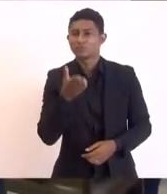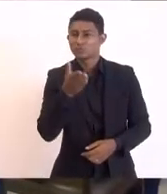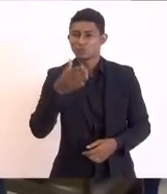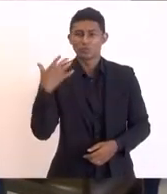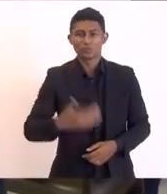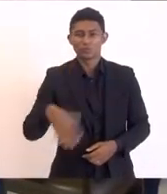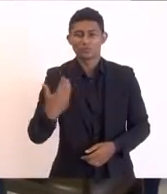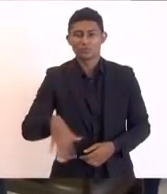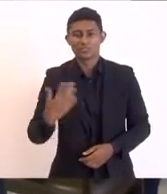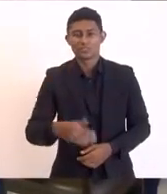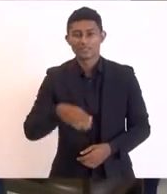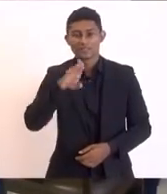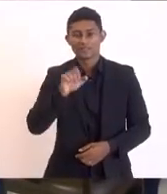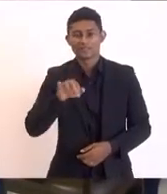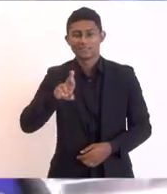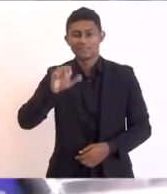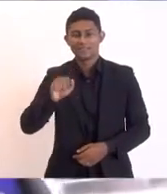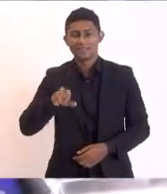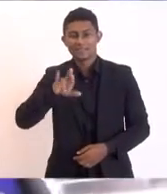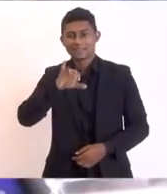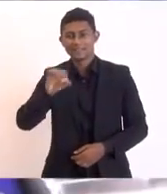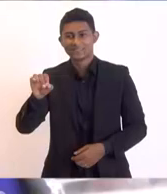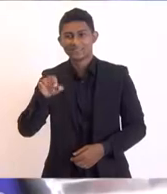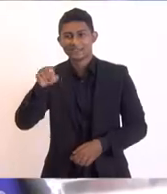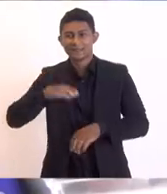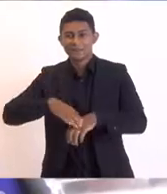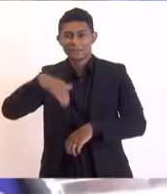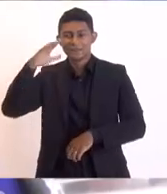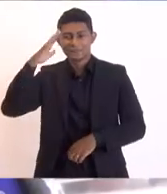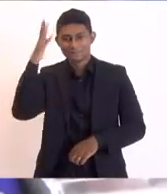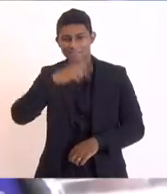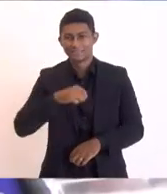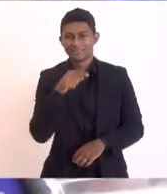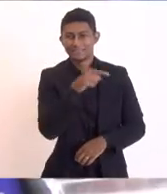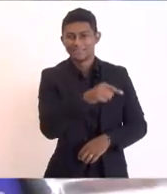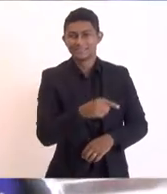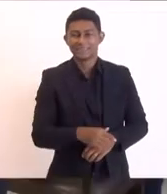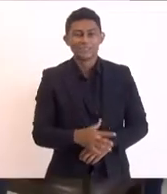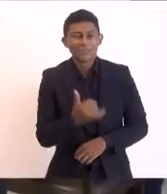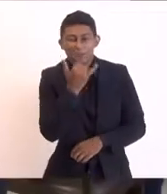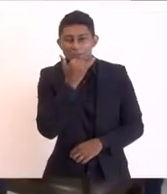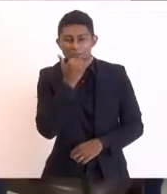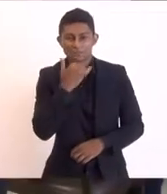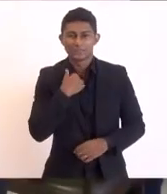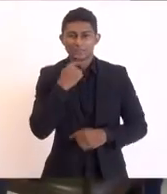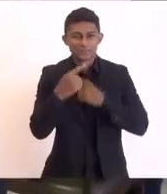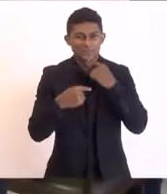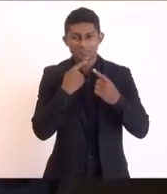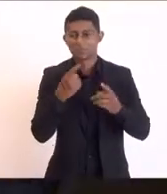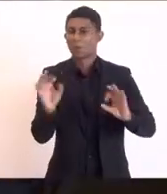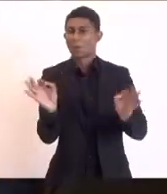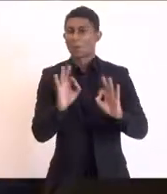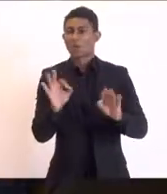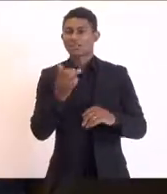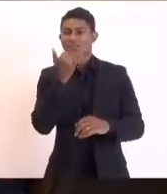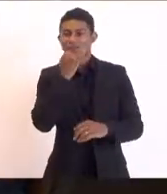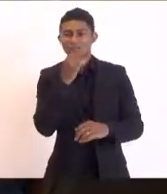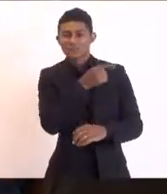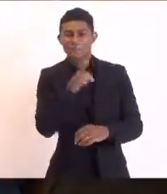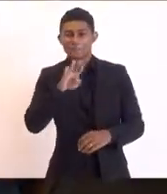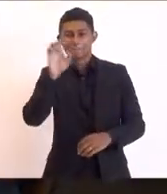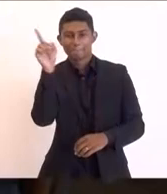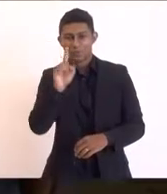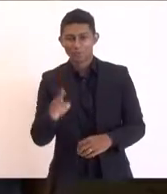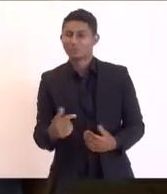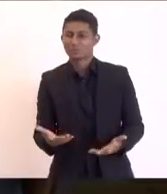Beira Rio de Barra de São João é muito mais bonito do que Búzio não tem dúvida nenhuma me desculpe aí se tem alguém de Búzio aqui nós